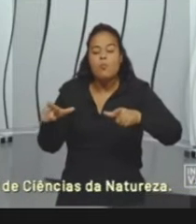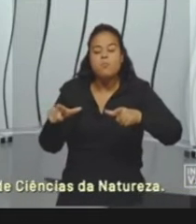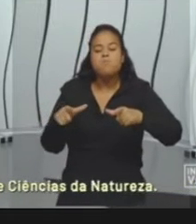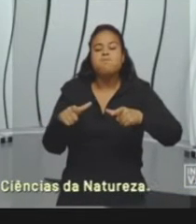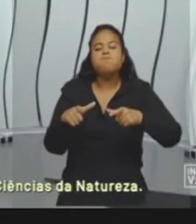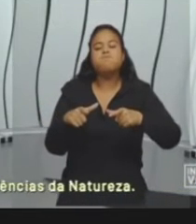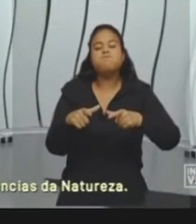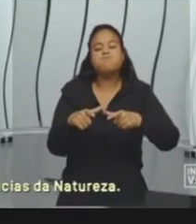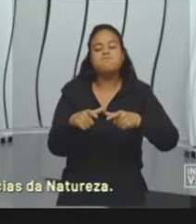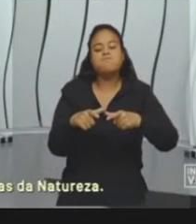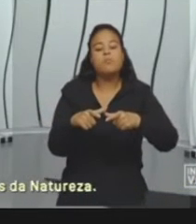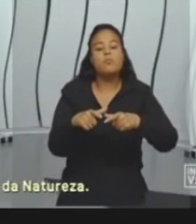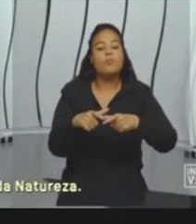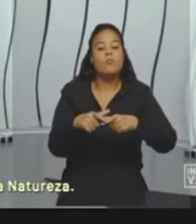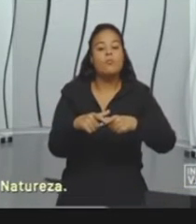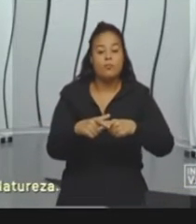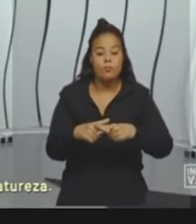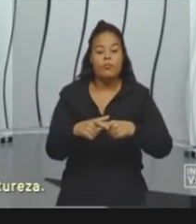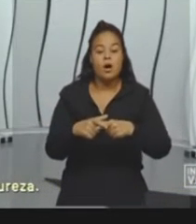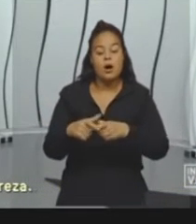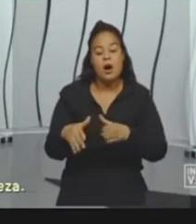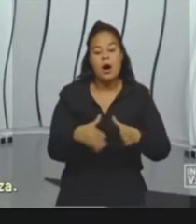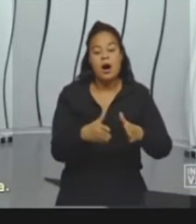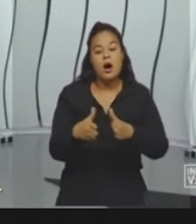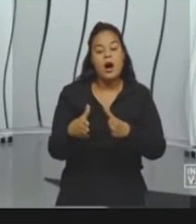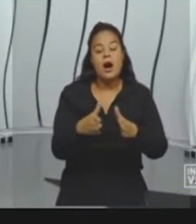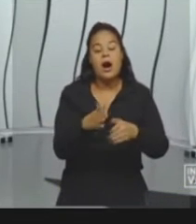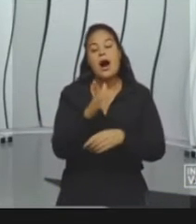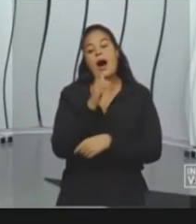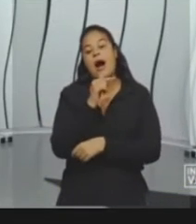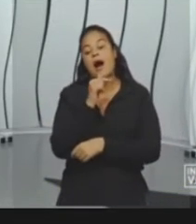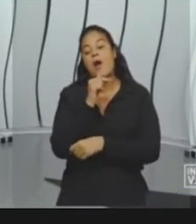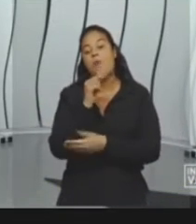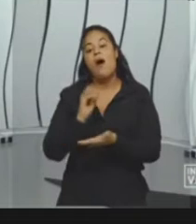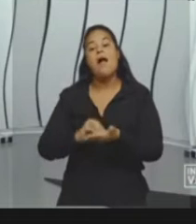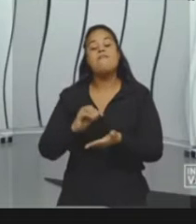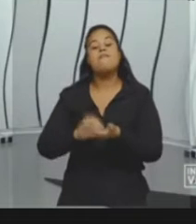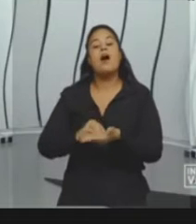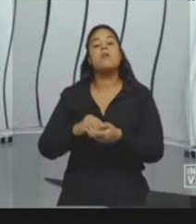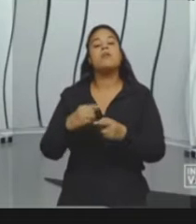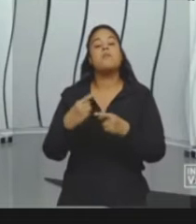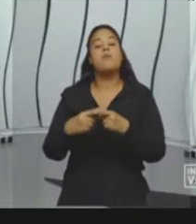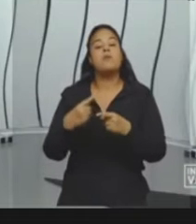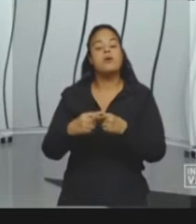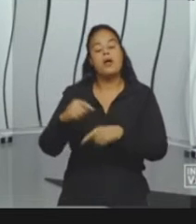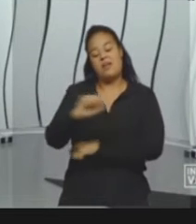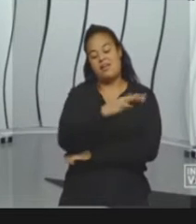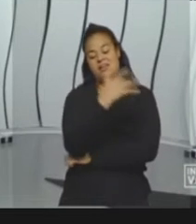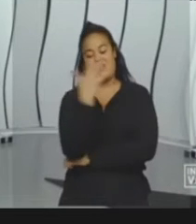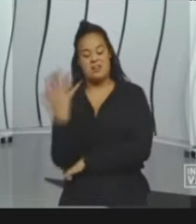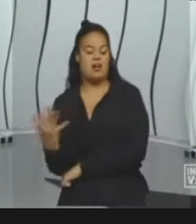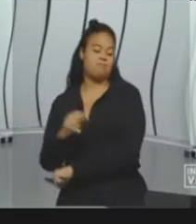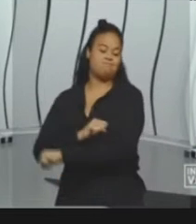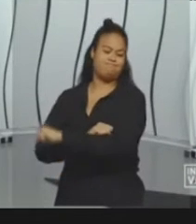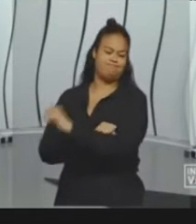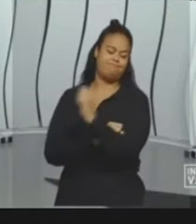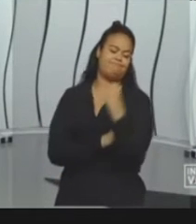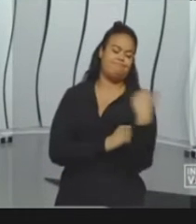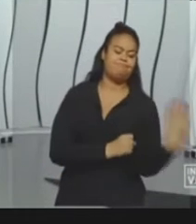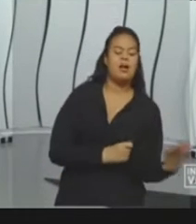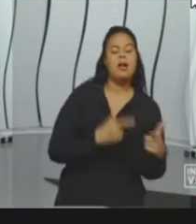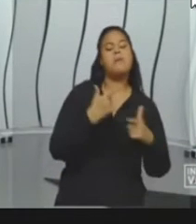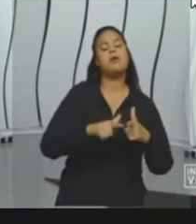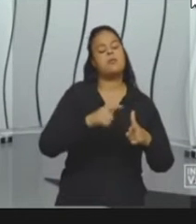daquele caminho em diante, prejudicando animais e plantas. Esse é o problema da hidrelétrica aí. Apesar de ser um recurso natural,